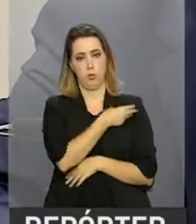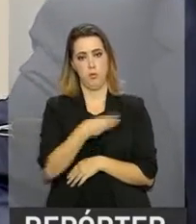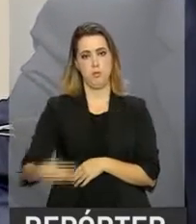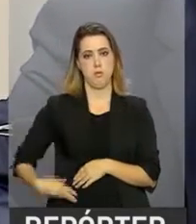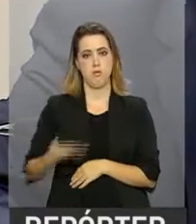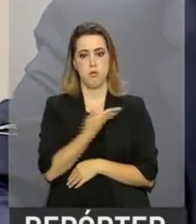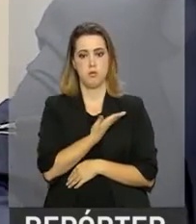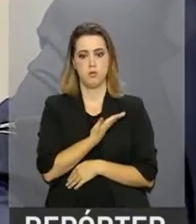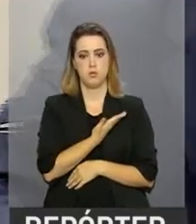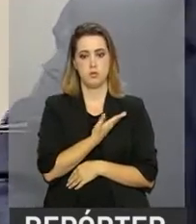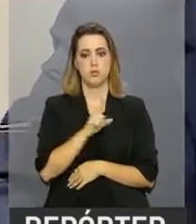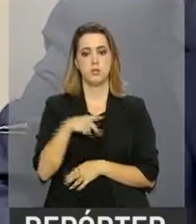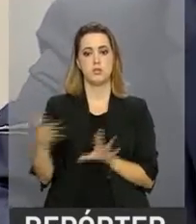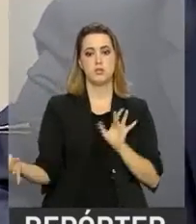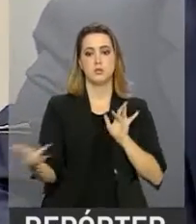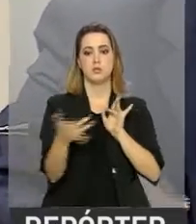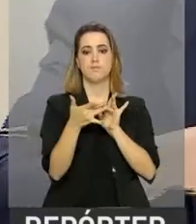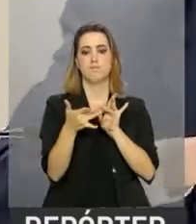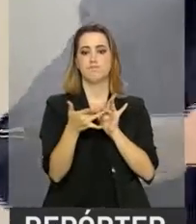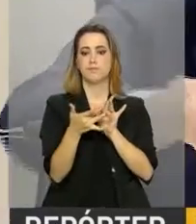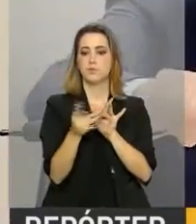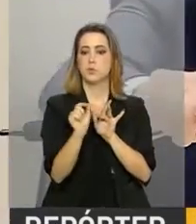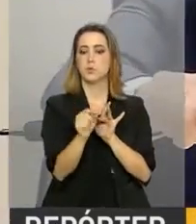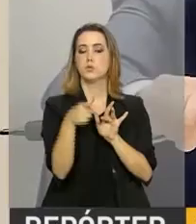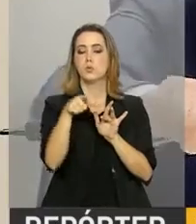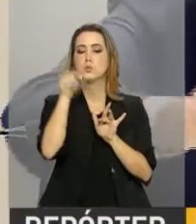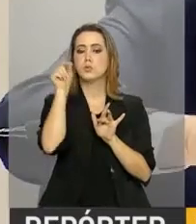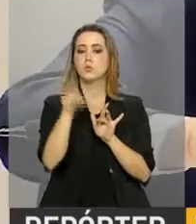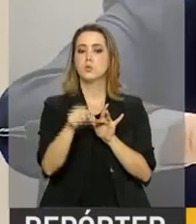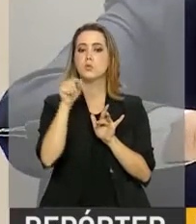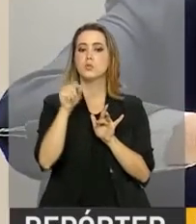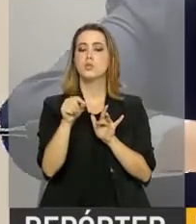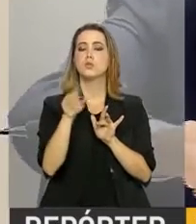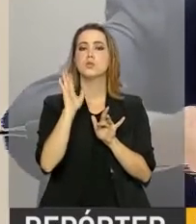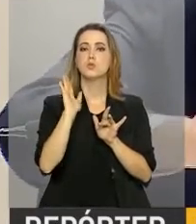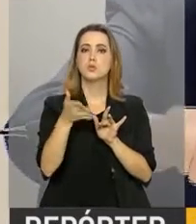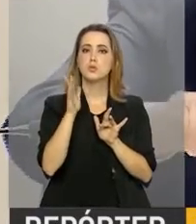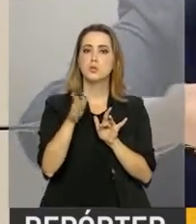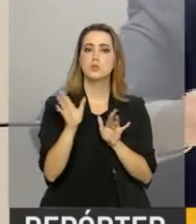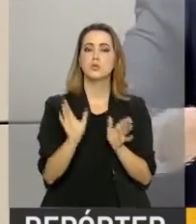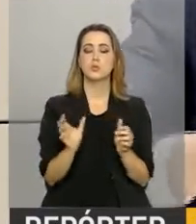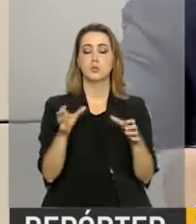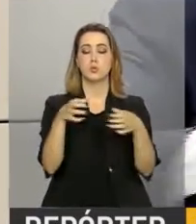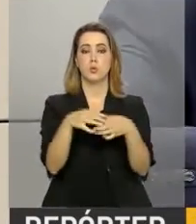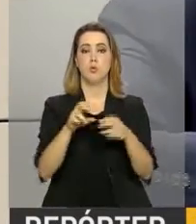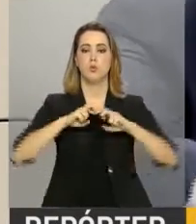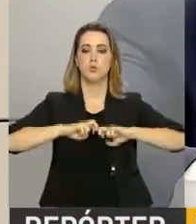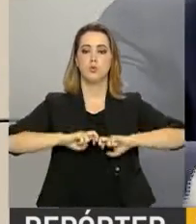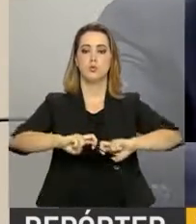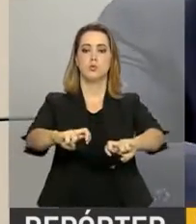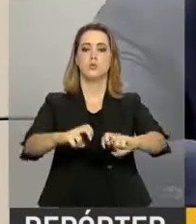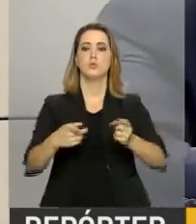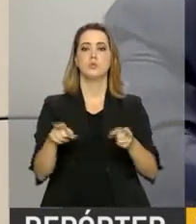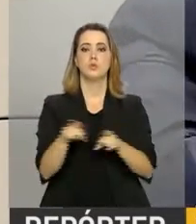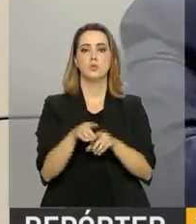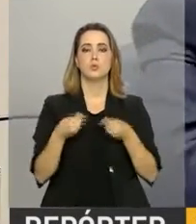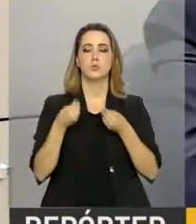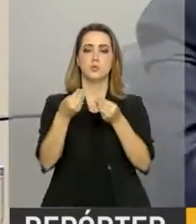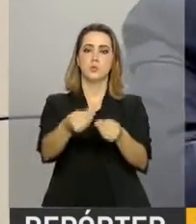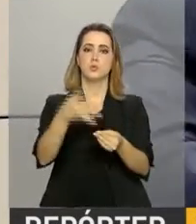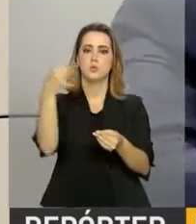elas se vinculam a decisões que serão tomadas na área ferroviária para dar a